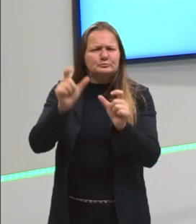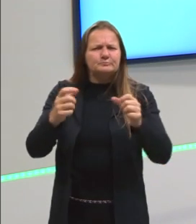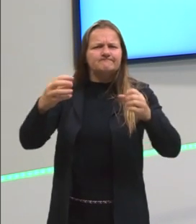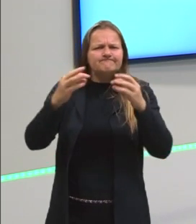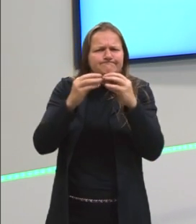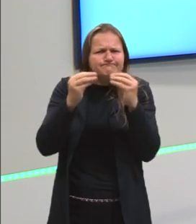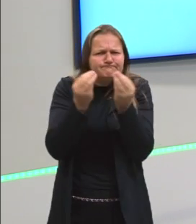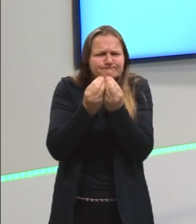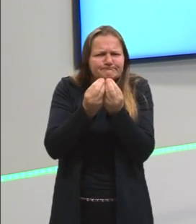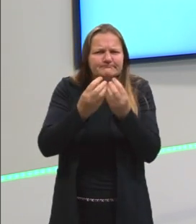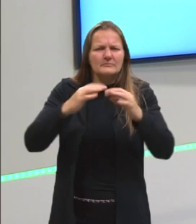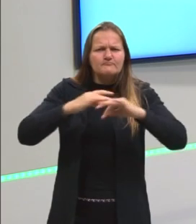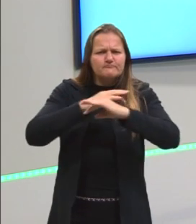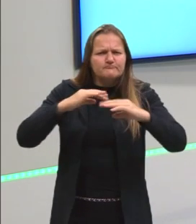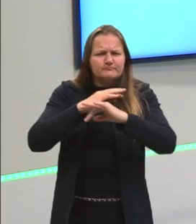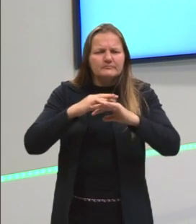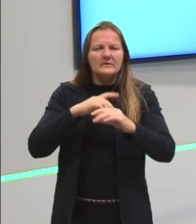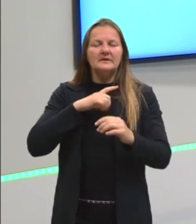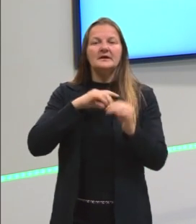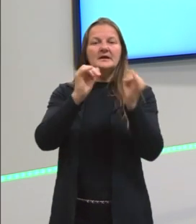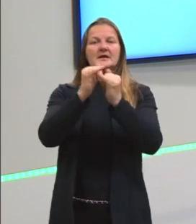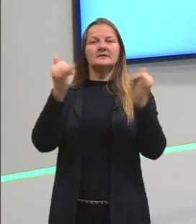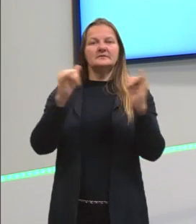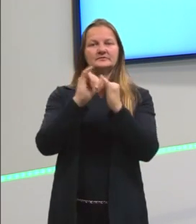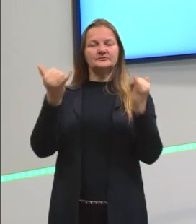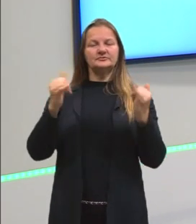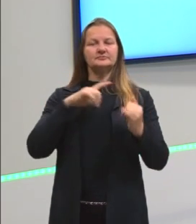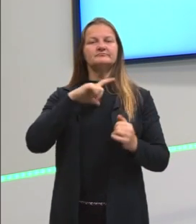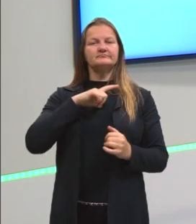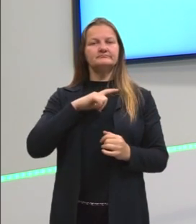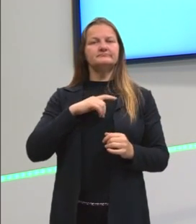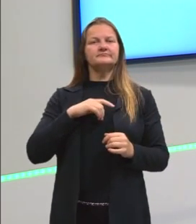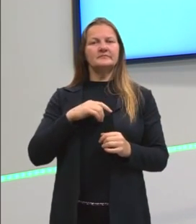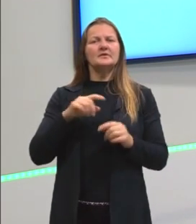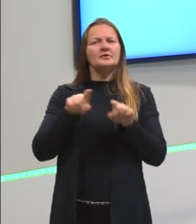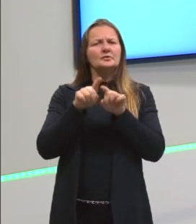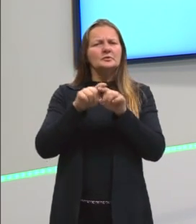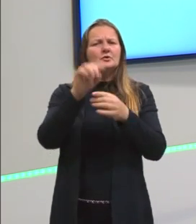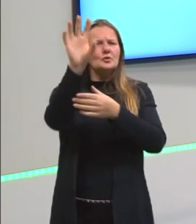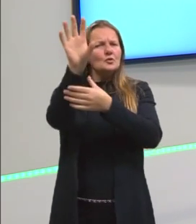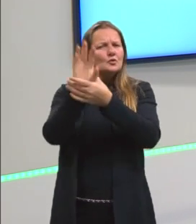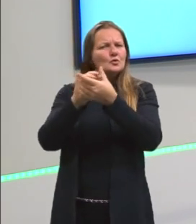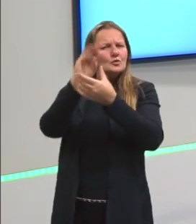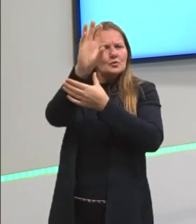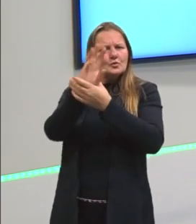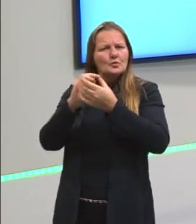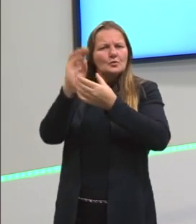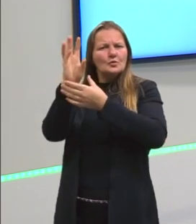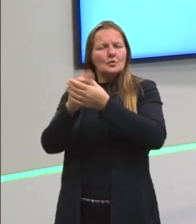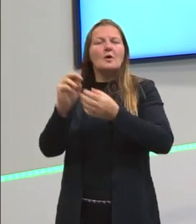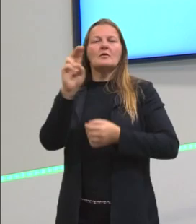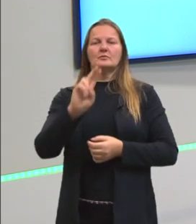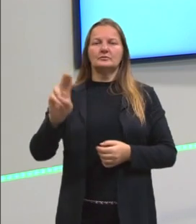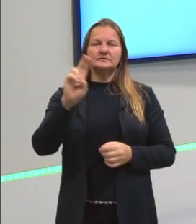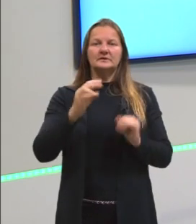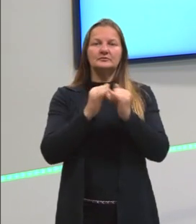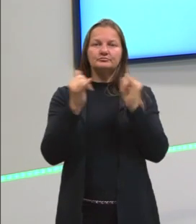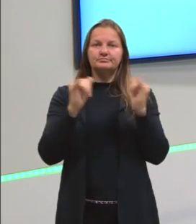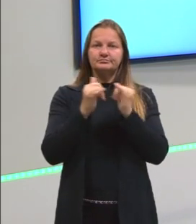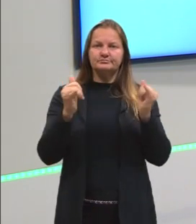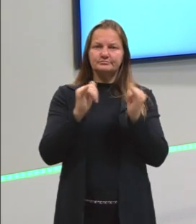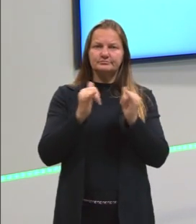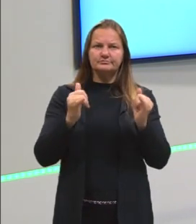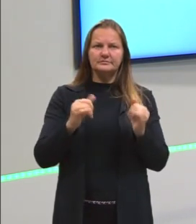também temos uma quantidade de energia sendo drenada, sendo utilizada, e aí eu trago duas imagens. A